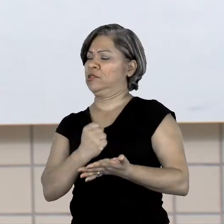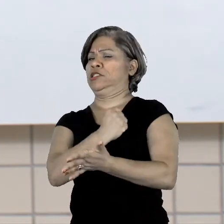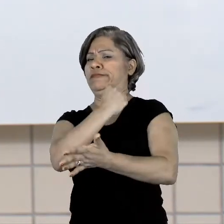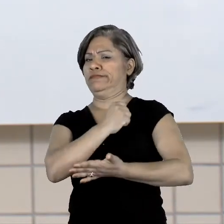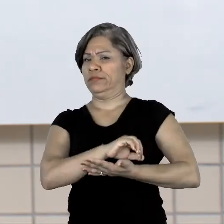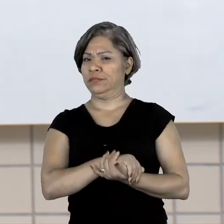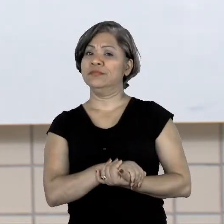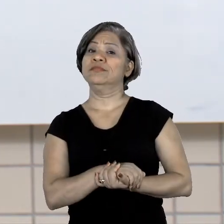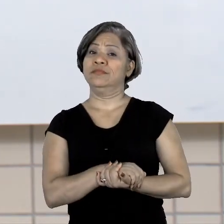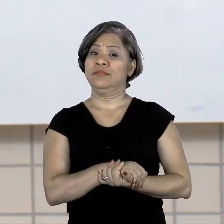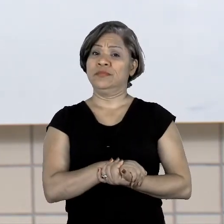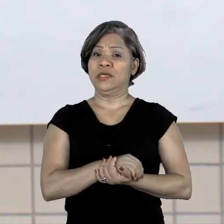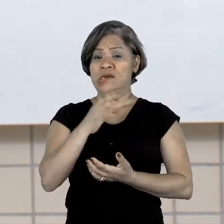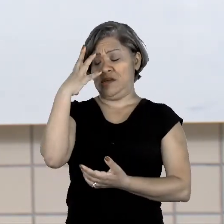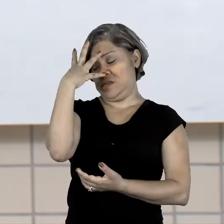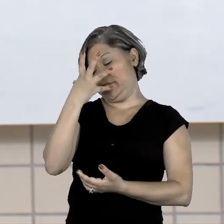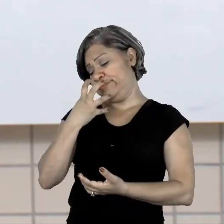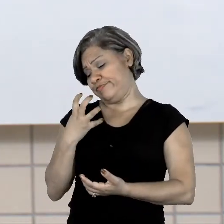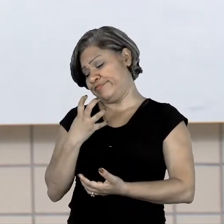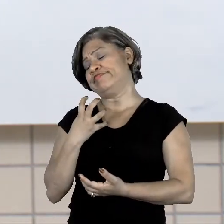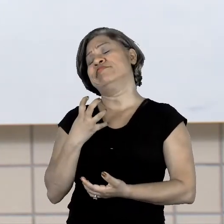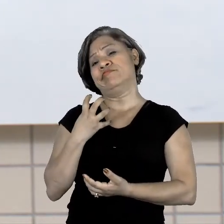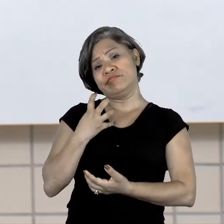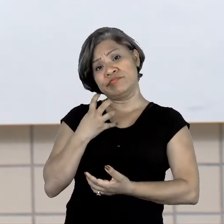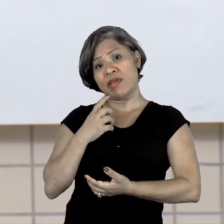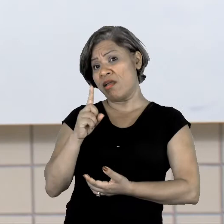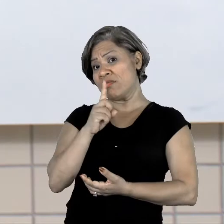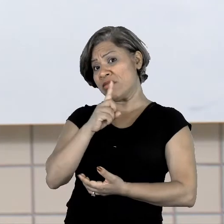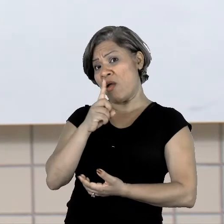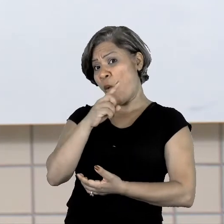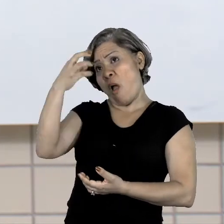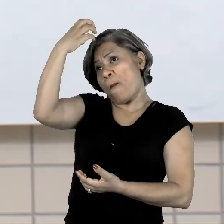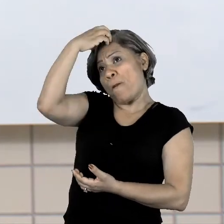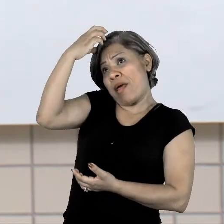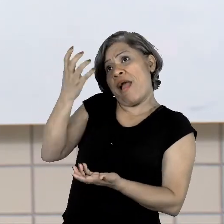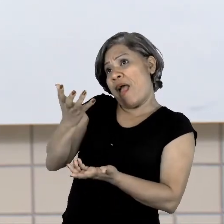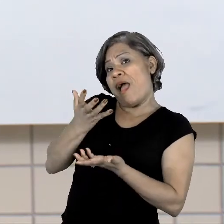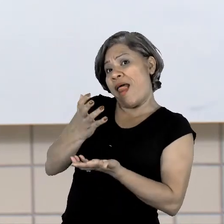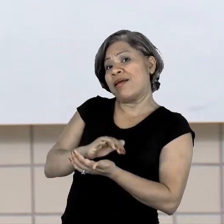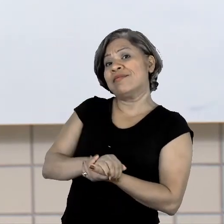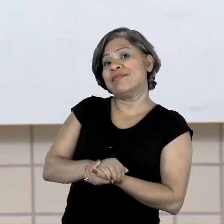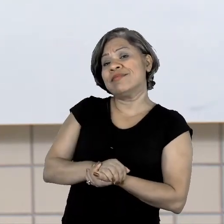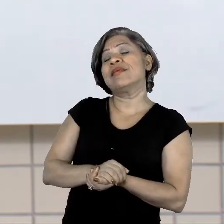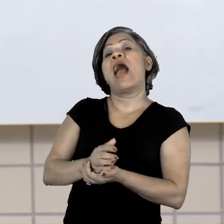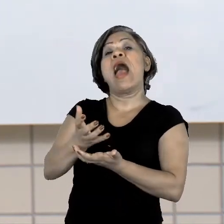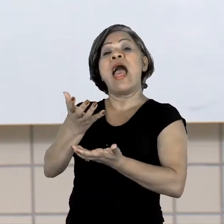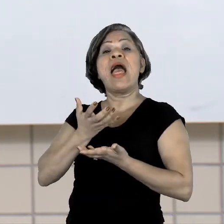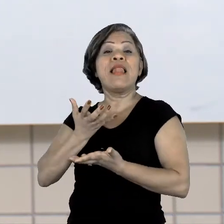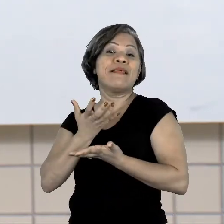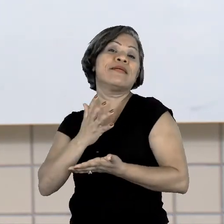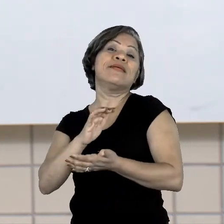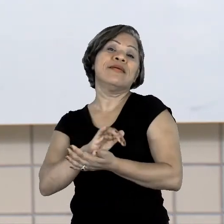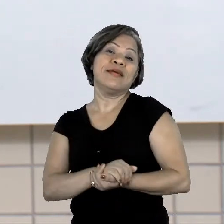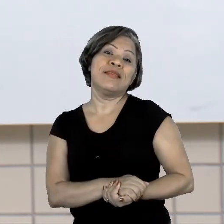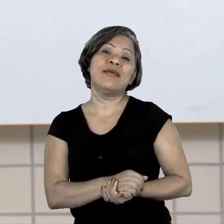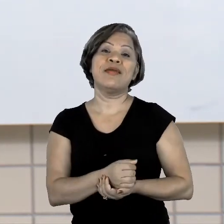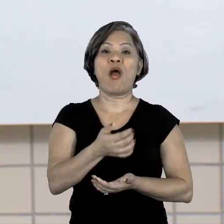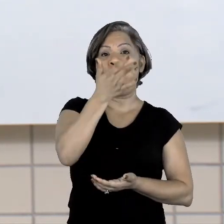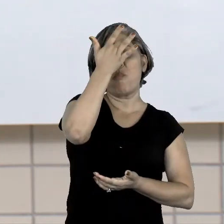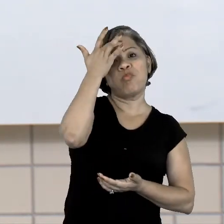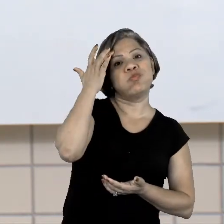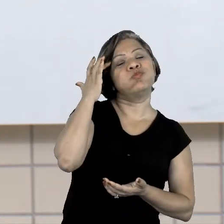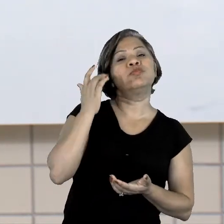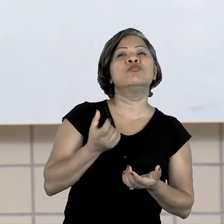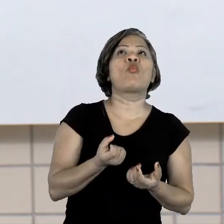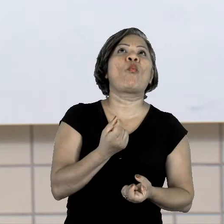Mostra que ela ficou decepcionada. Não era o príncipe que ela queria. Ela queria o quê? Um padeiro, um pipoqueiro. Não é verdade?